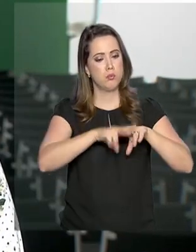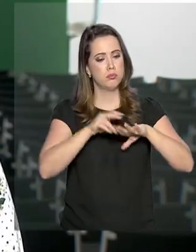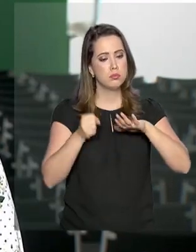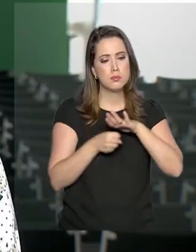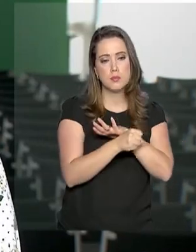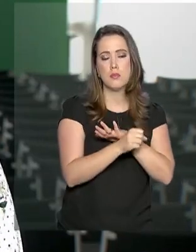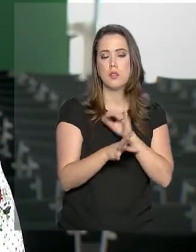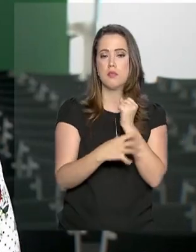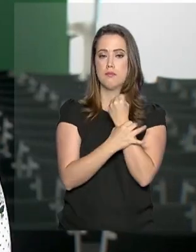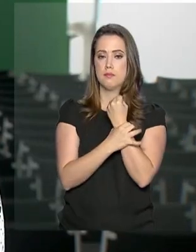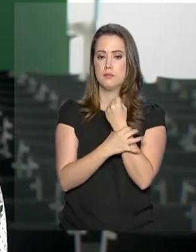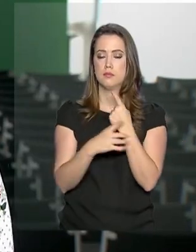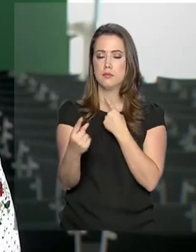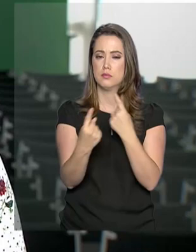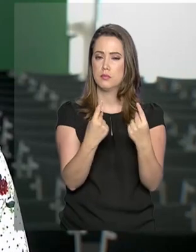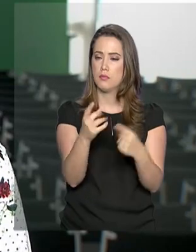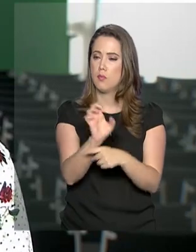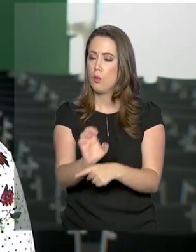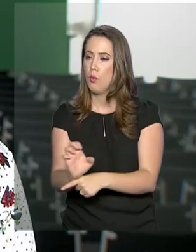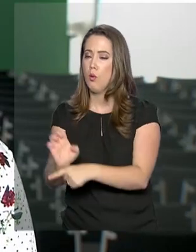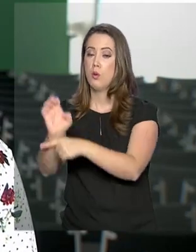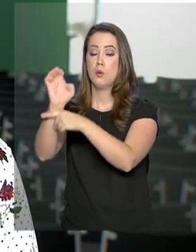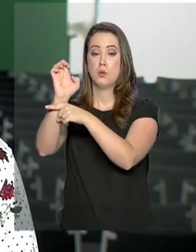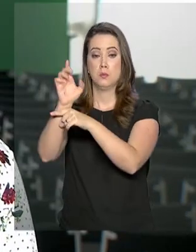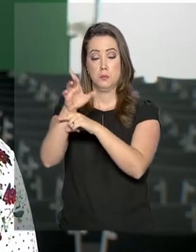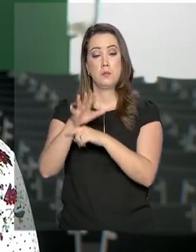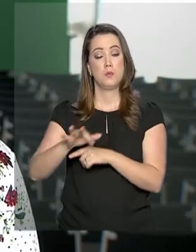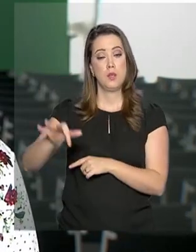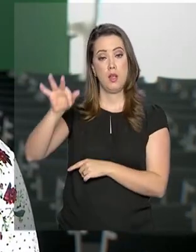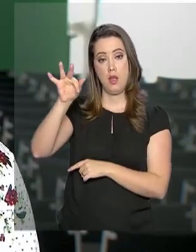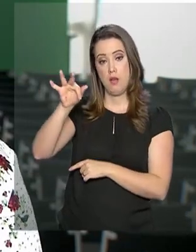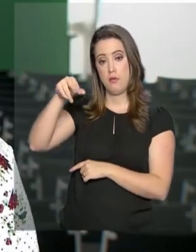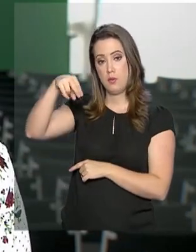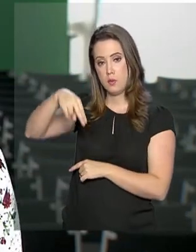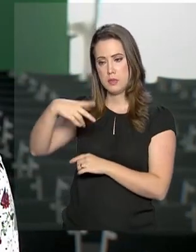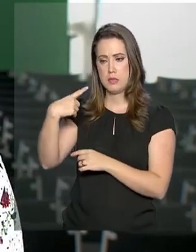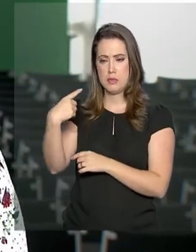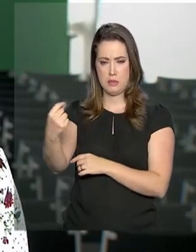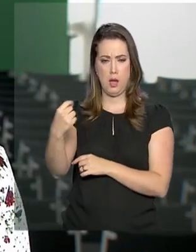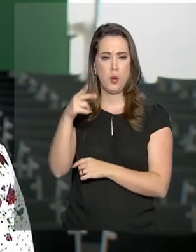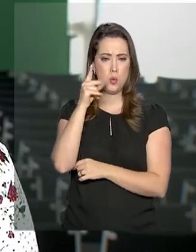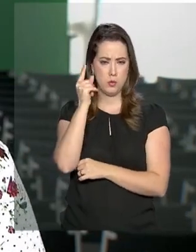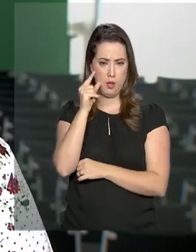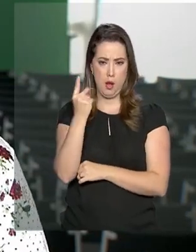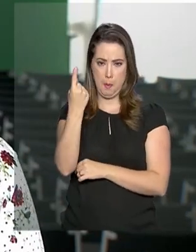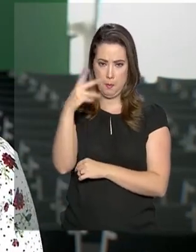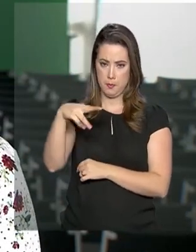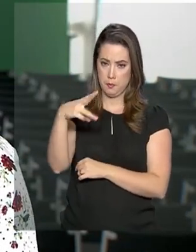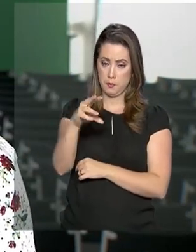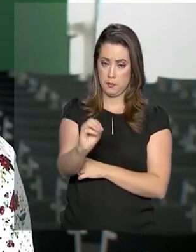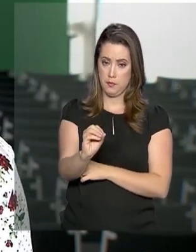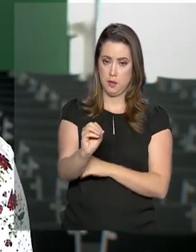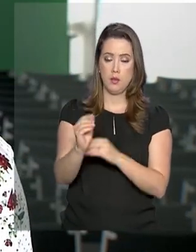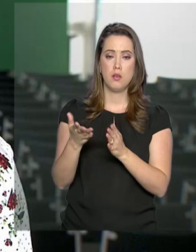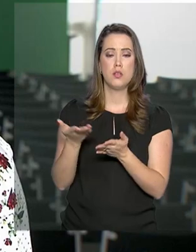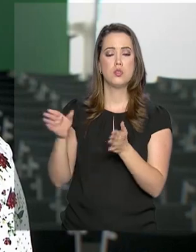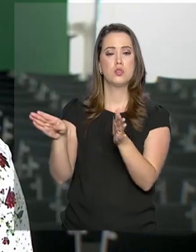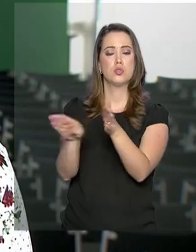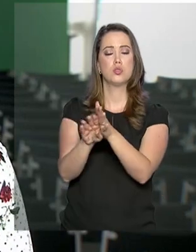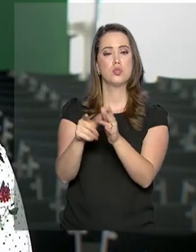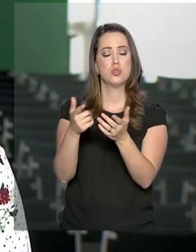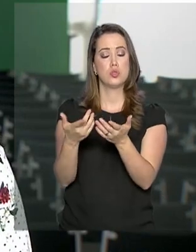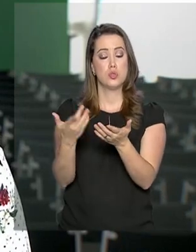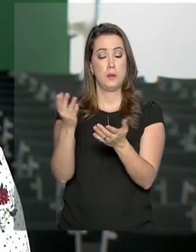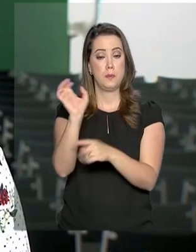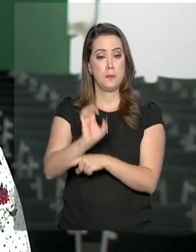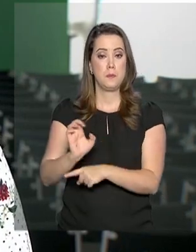segurança pública do Estado. A Força Nacional deixou o Ceará no dia 1º de março. Os agentes desembarcaram no Estado